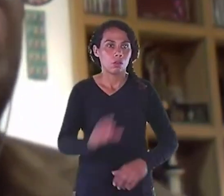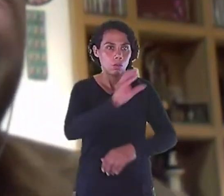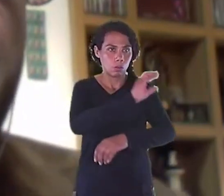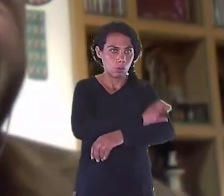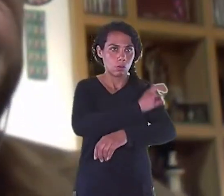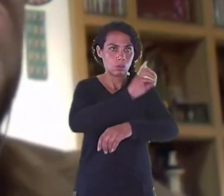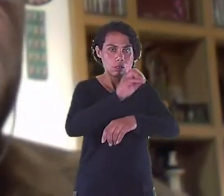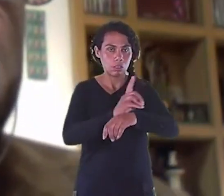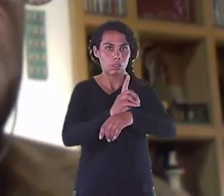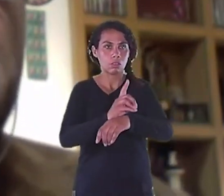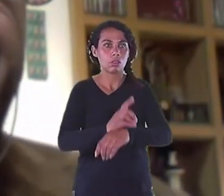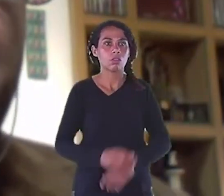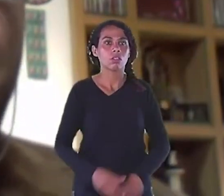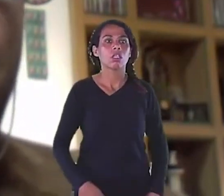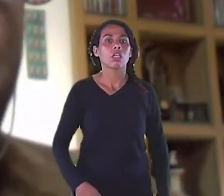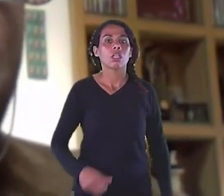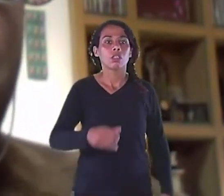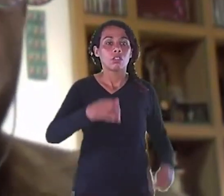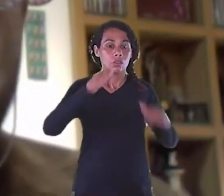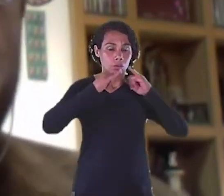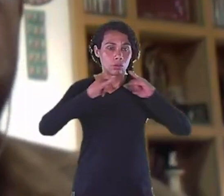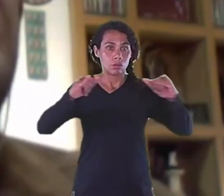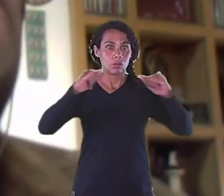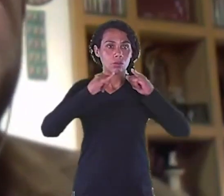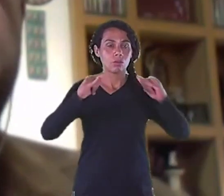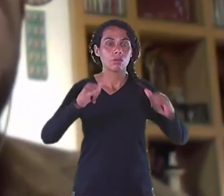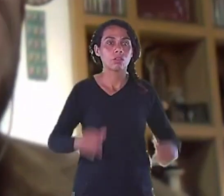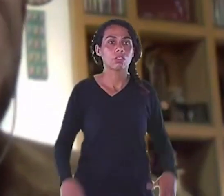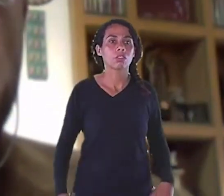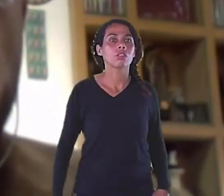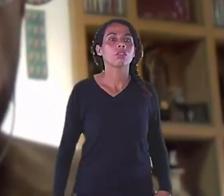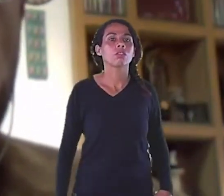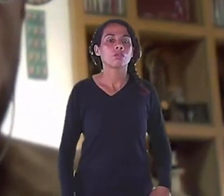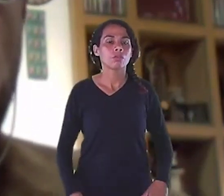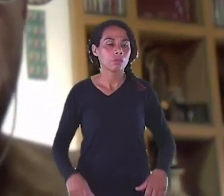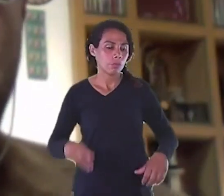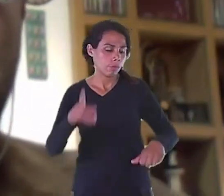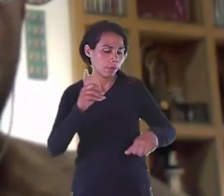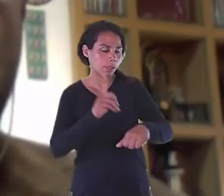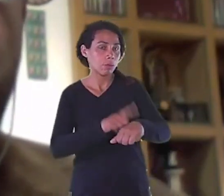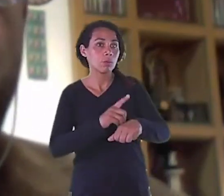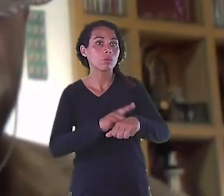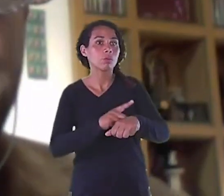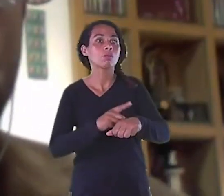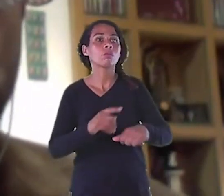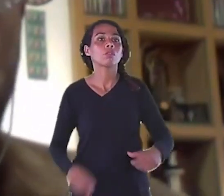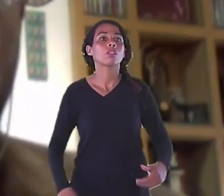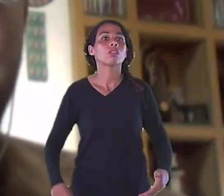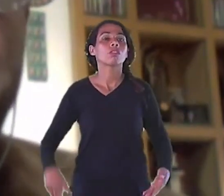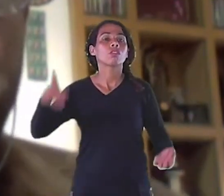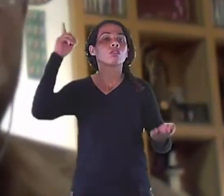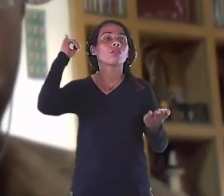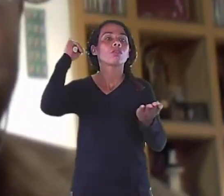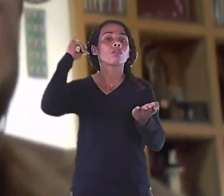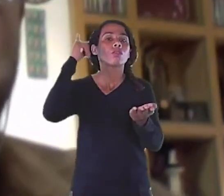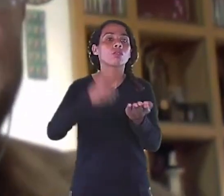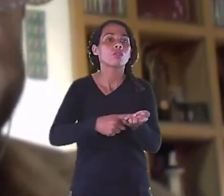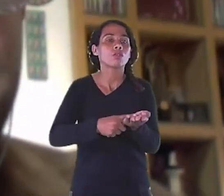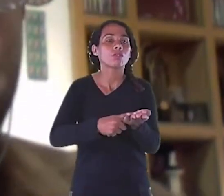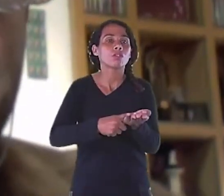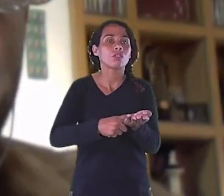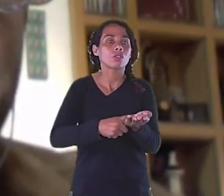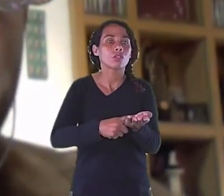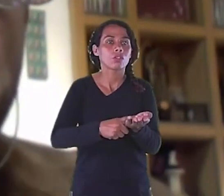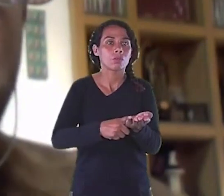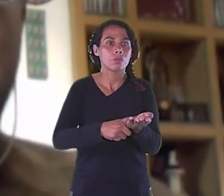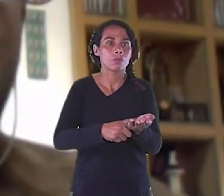Isso era nove da manhã Ele falou Agora gostaria de convidar O professor Doutor De João de Moraes